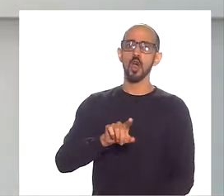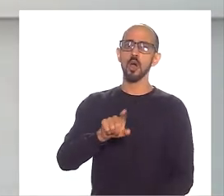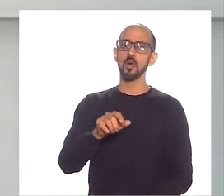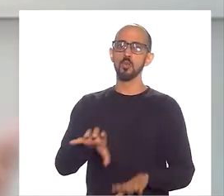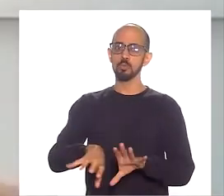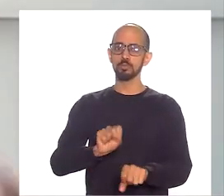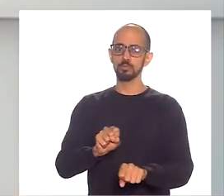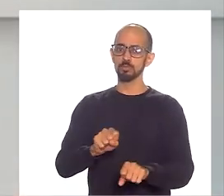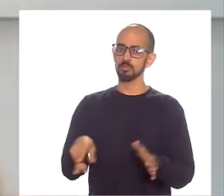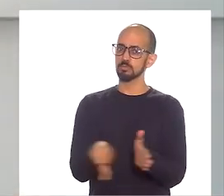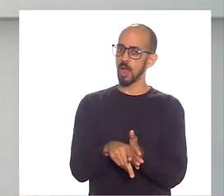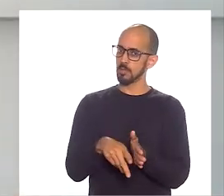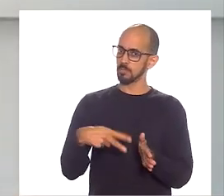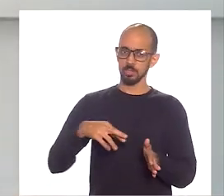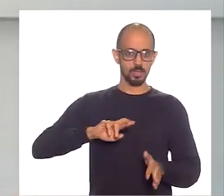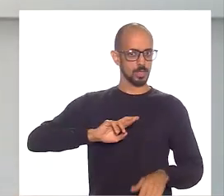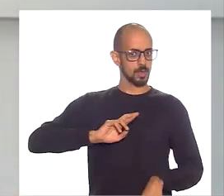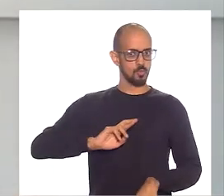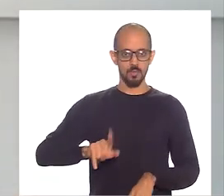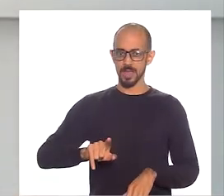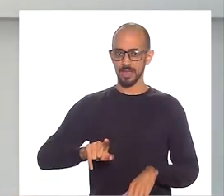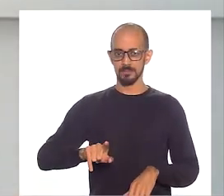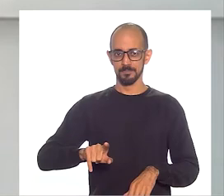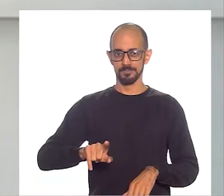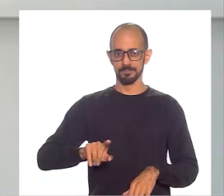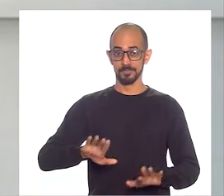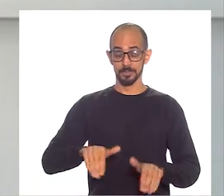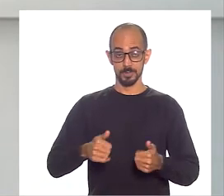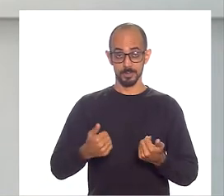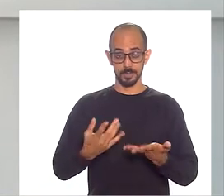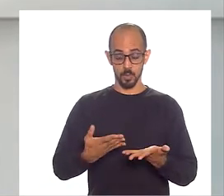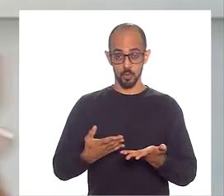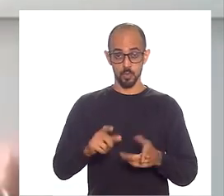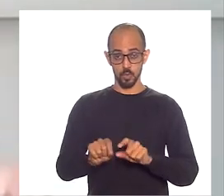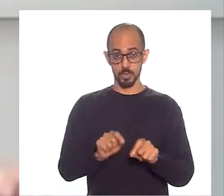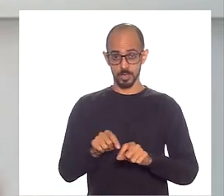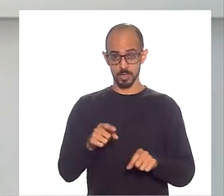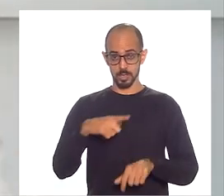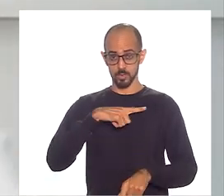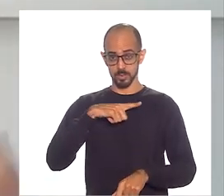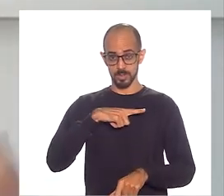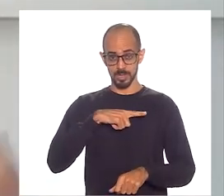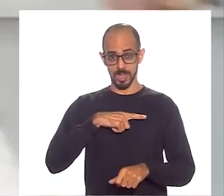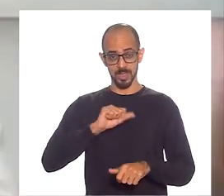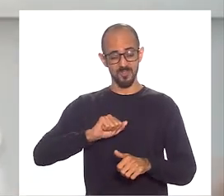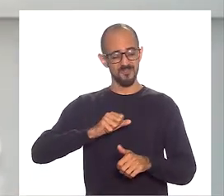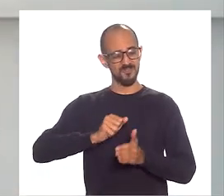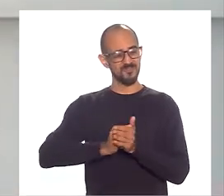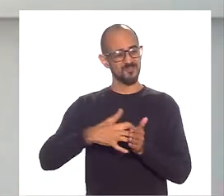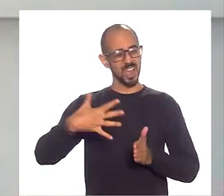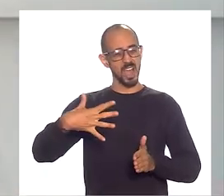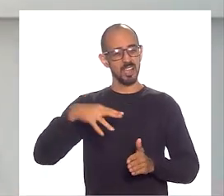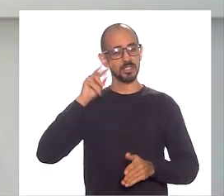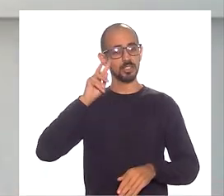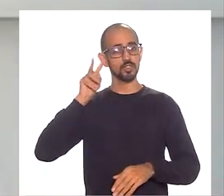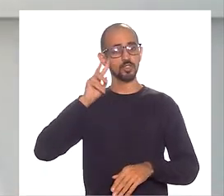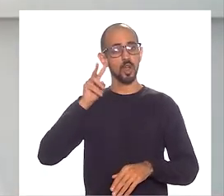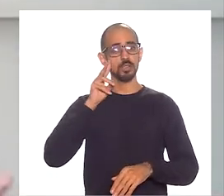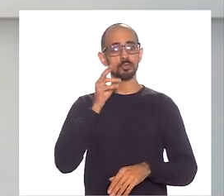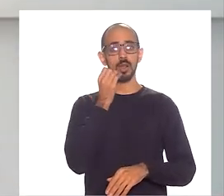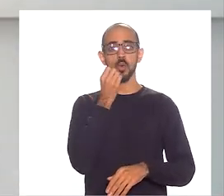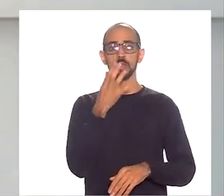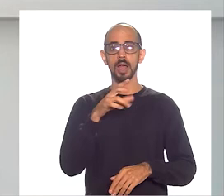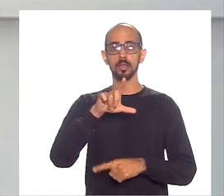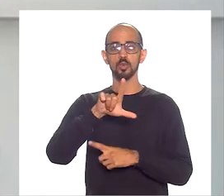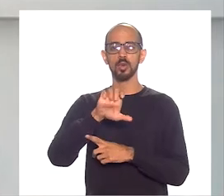o próprio diploma propriamente dito, né? Então, assim, a gente tem aqui, eu tenho inúmeras histórias para te contar